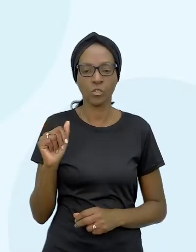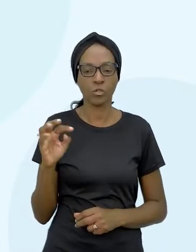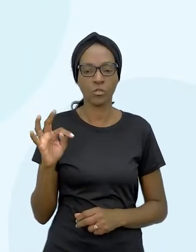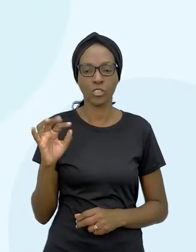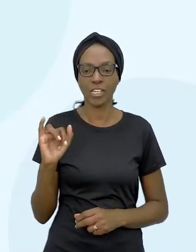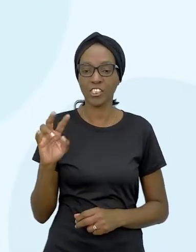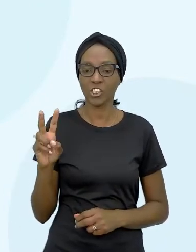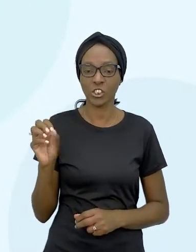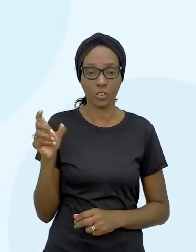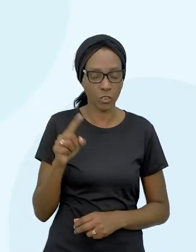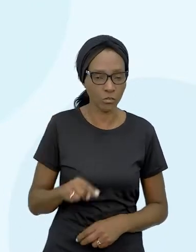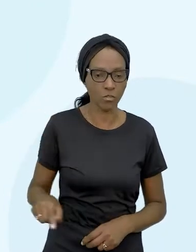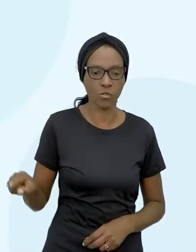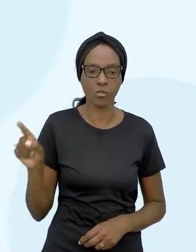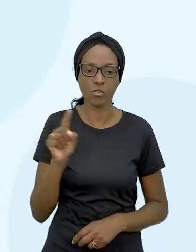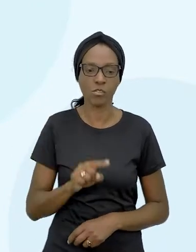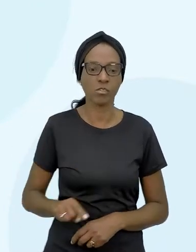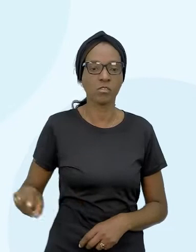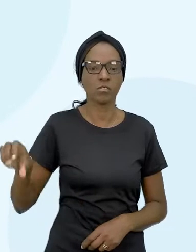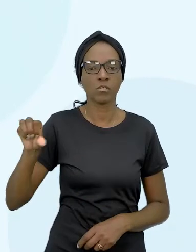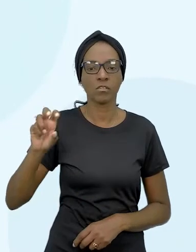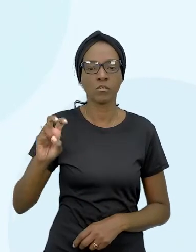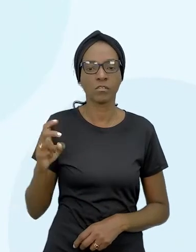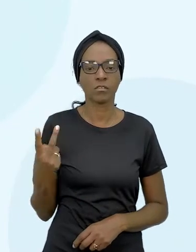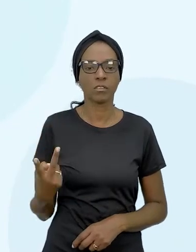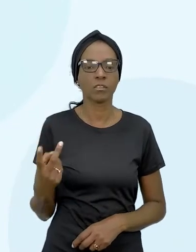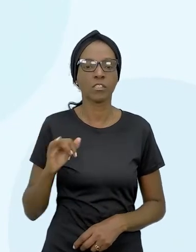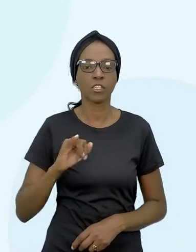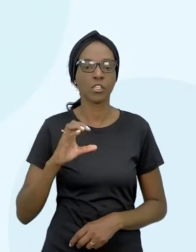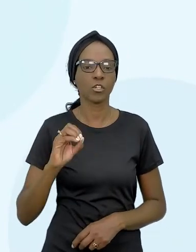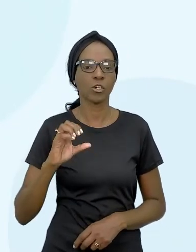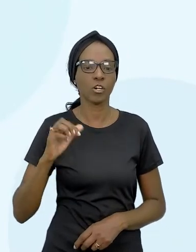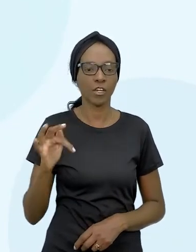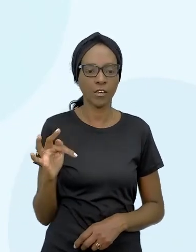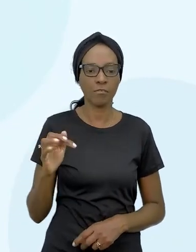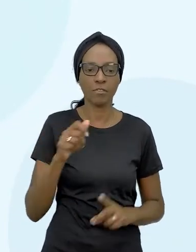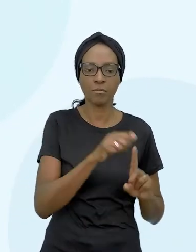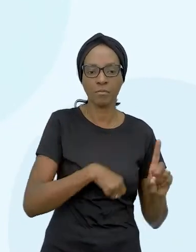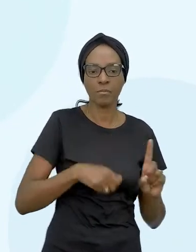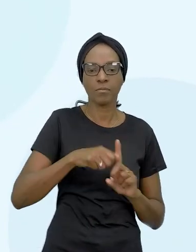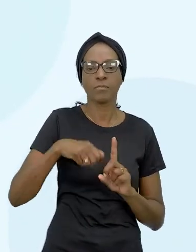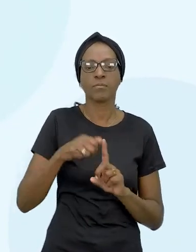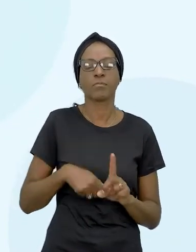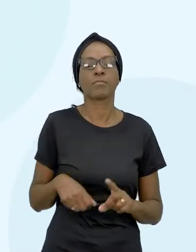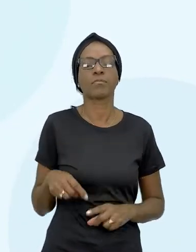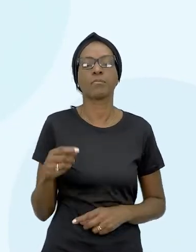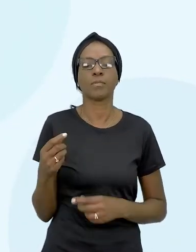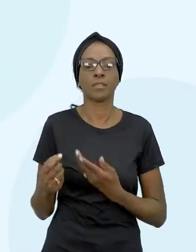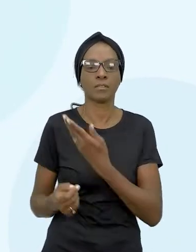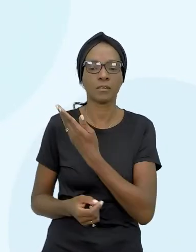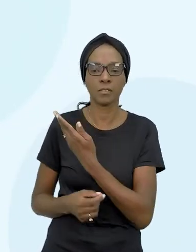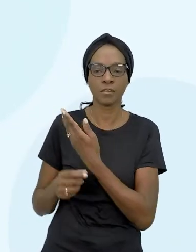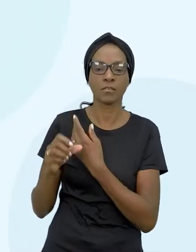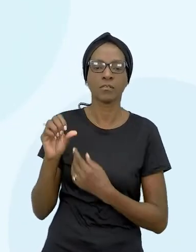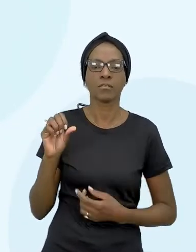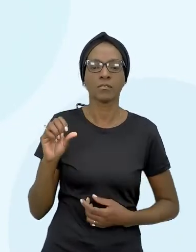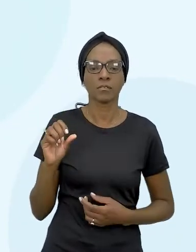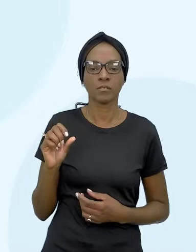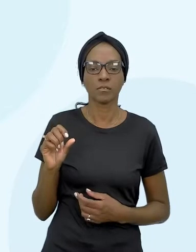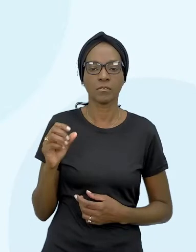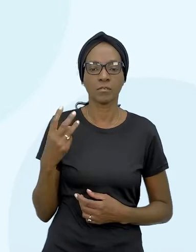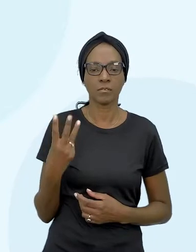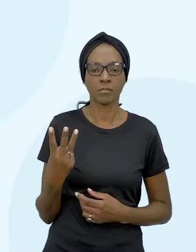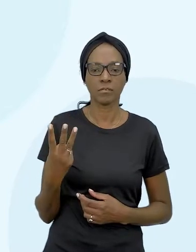952. O IOF mensal, 850 vezes 0,038, R